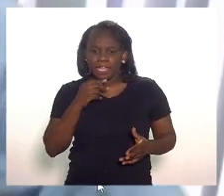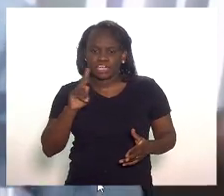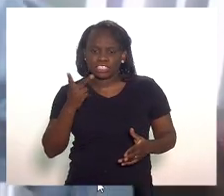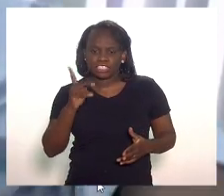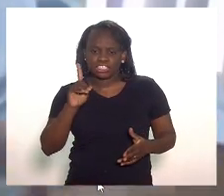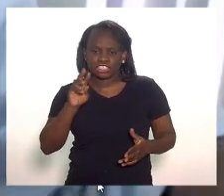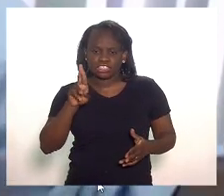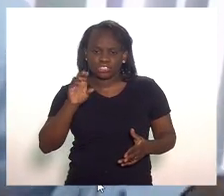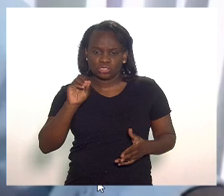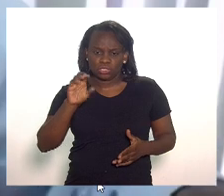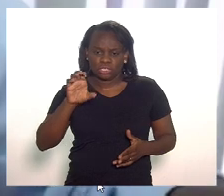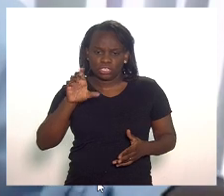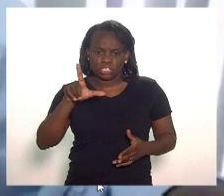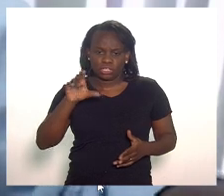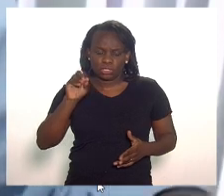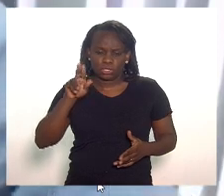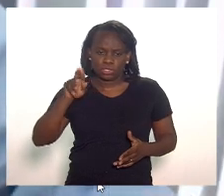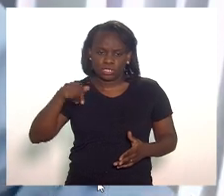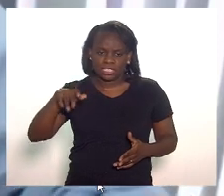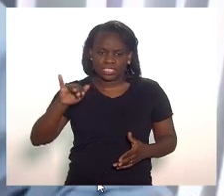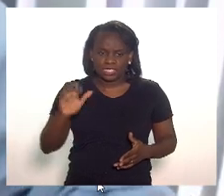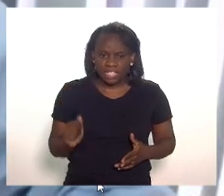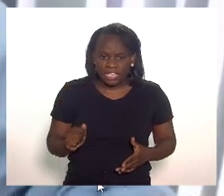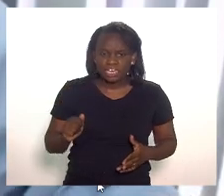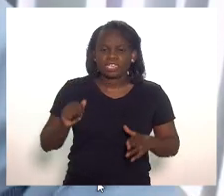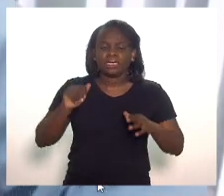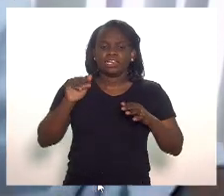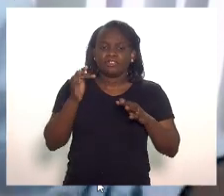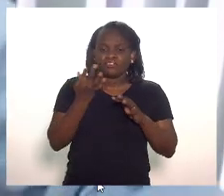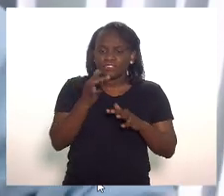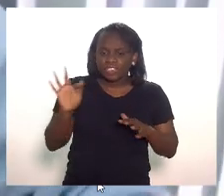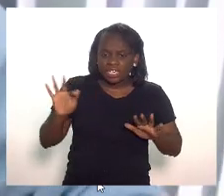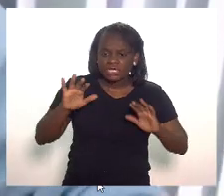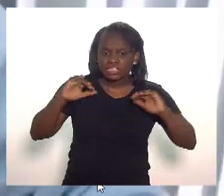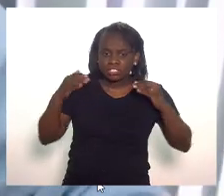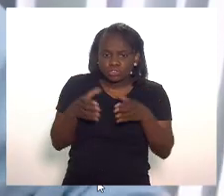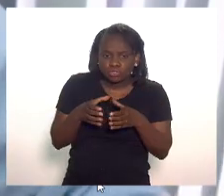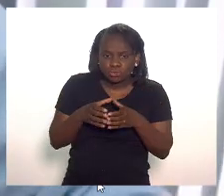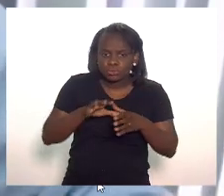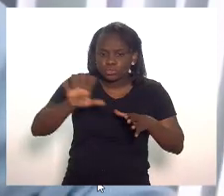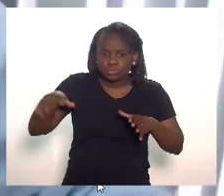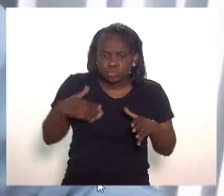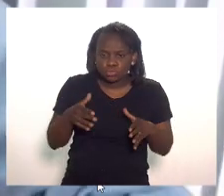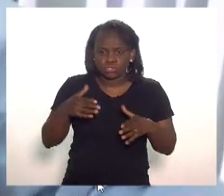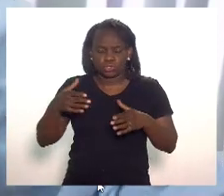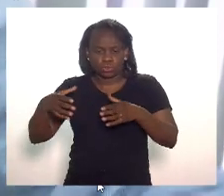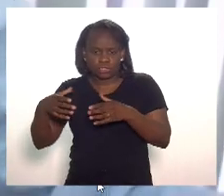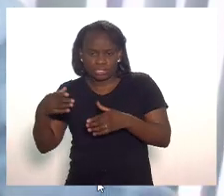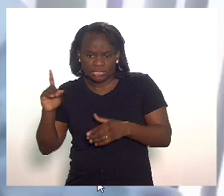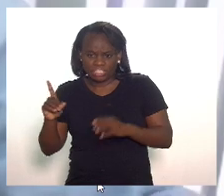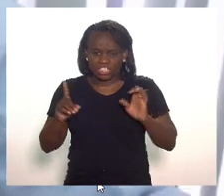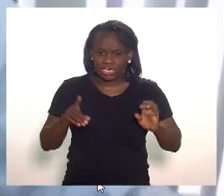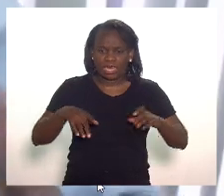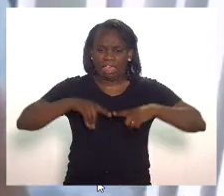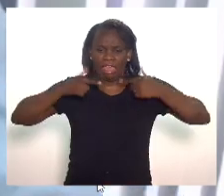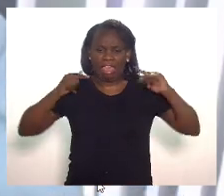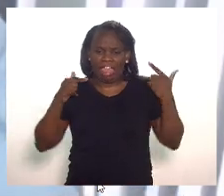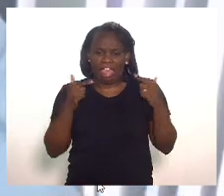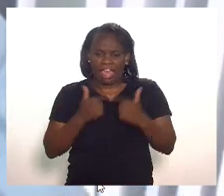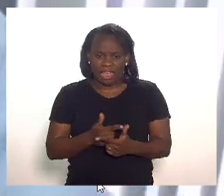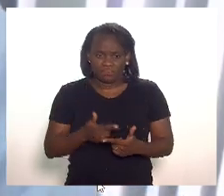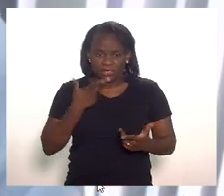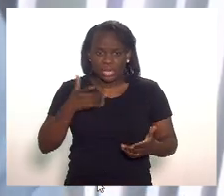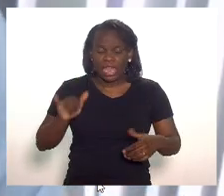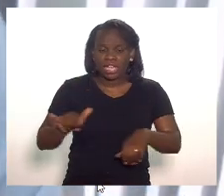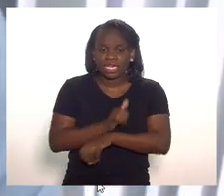e o parlamento francês oposição e situação deu gargalhada infelizmente quando o ministro fez menção que essa era a